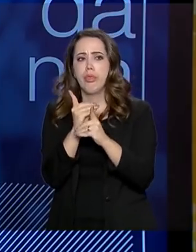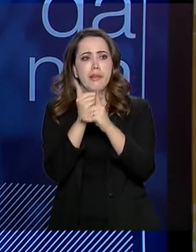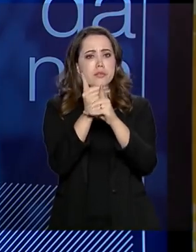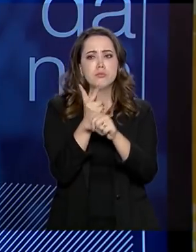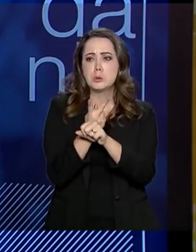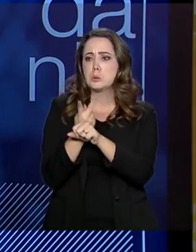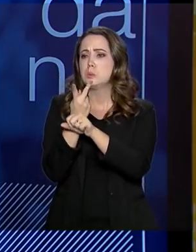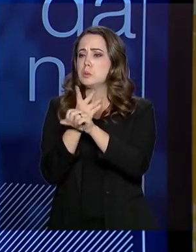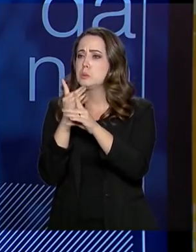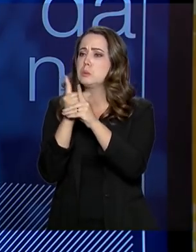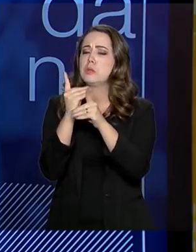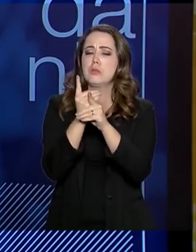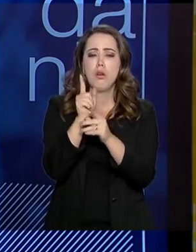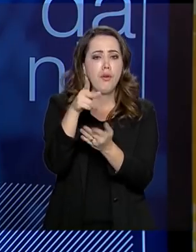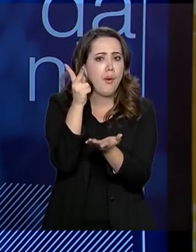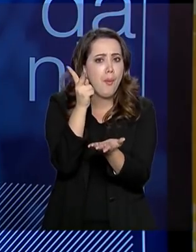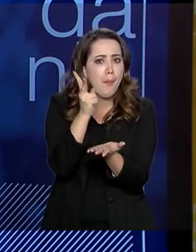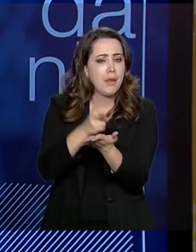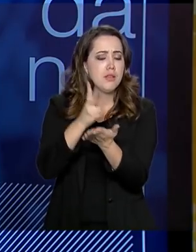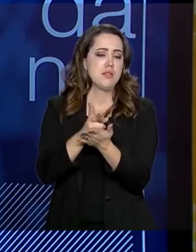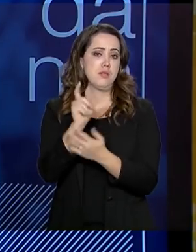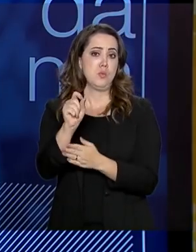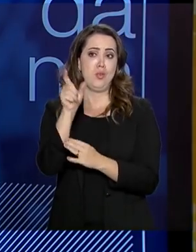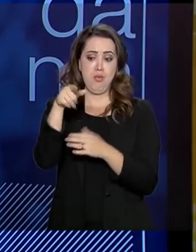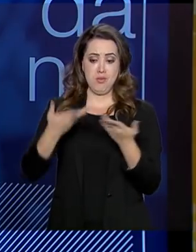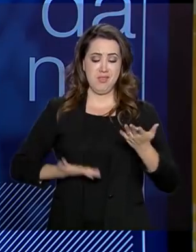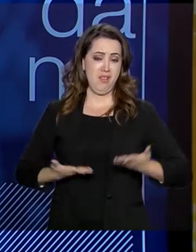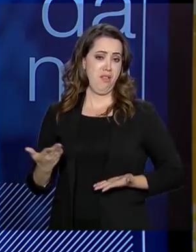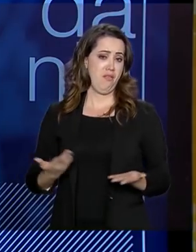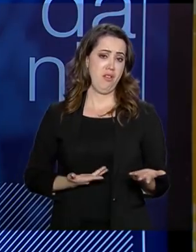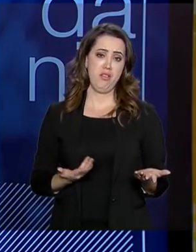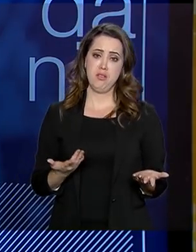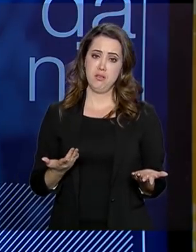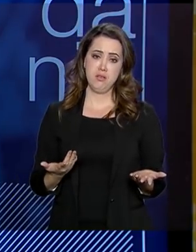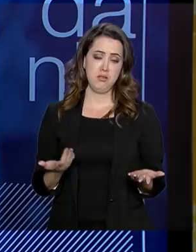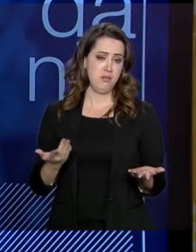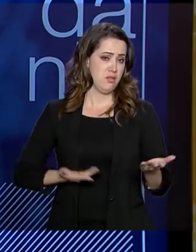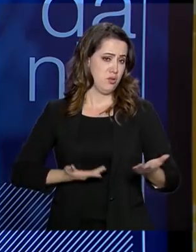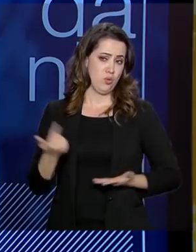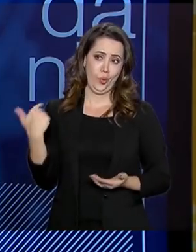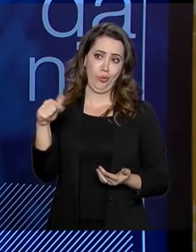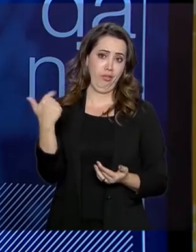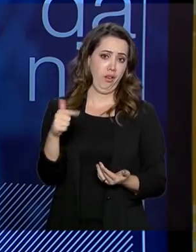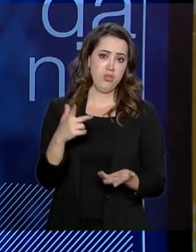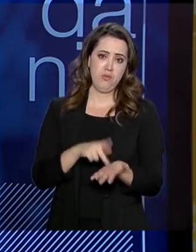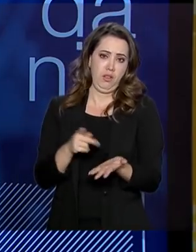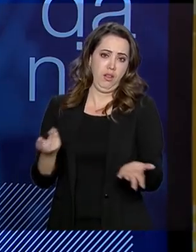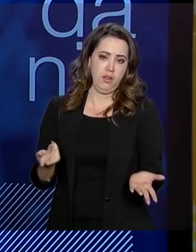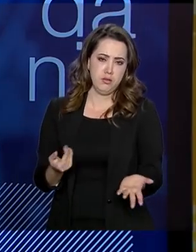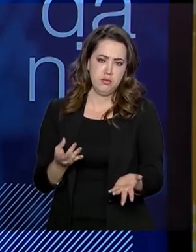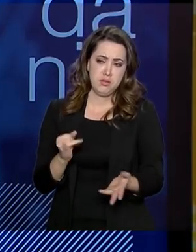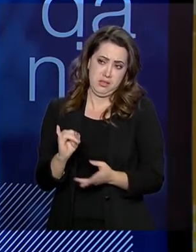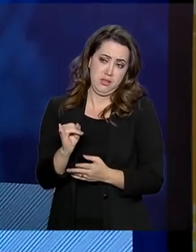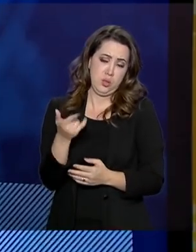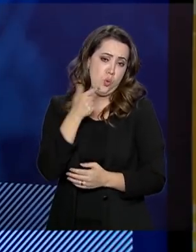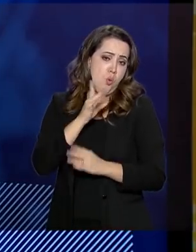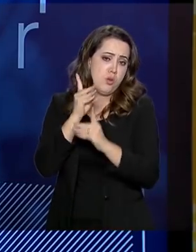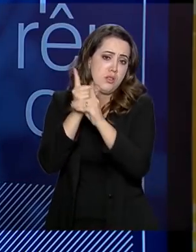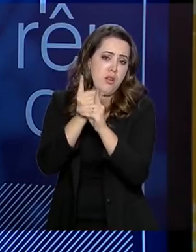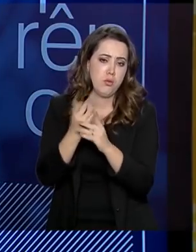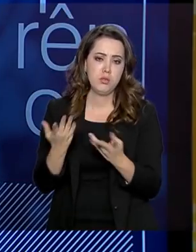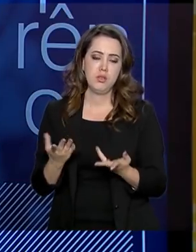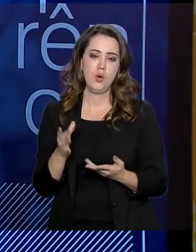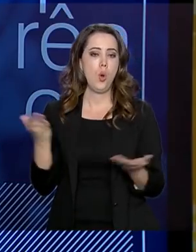internet, é o mesmo que esse serviço, é a mesma situação se esse serviço não existisse. Hoje, o governo federal,